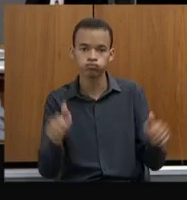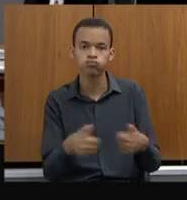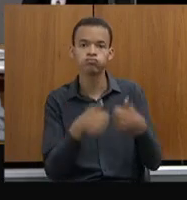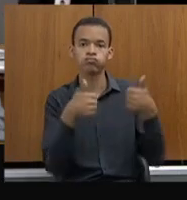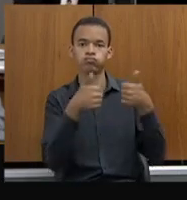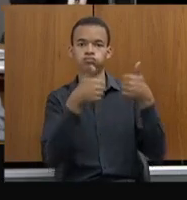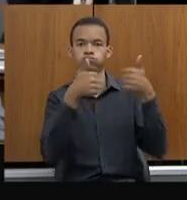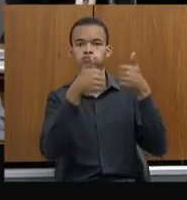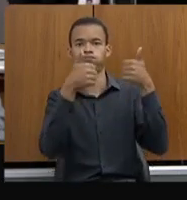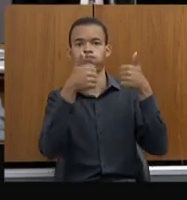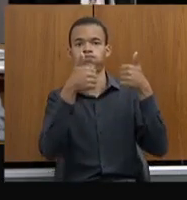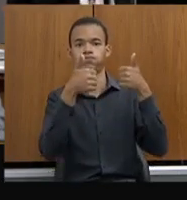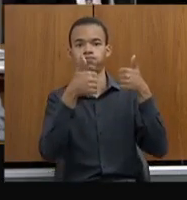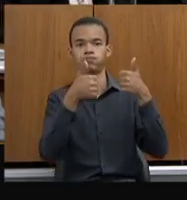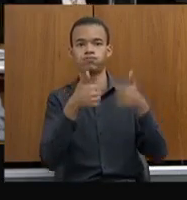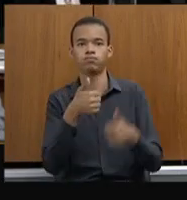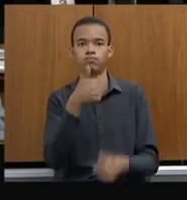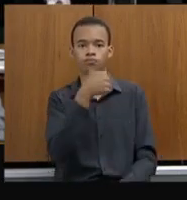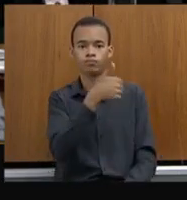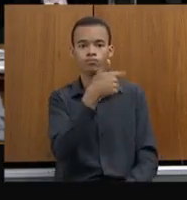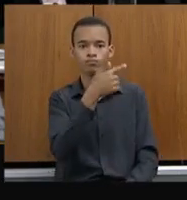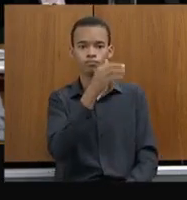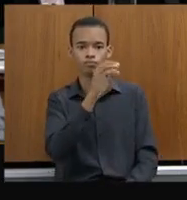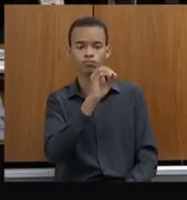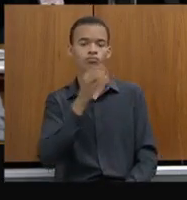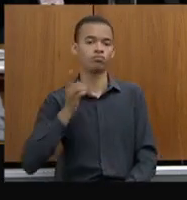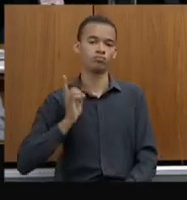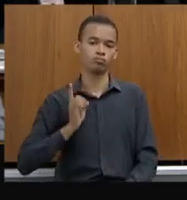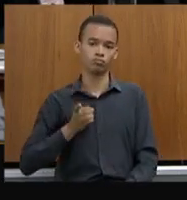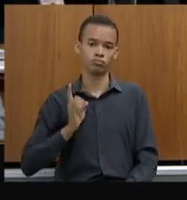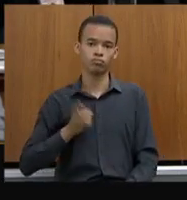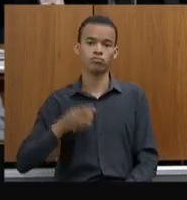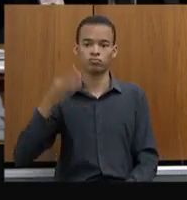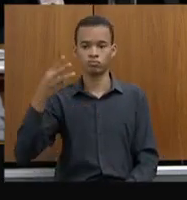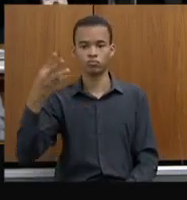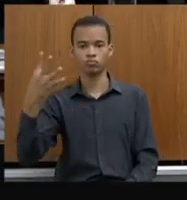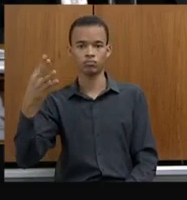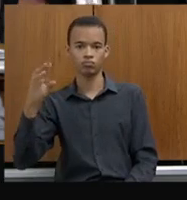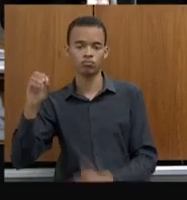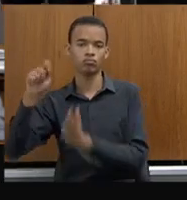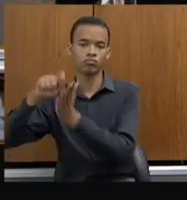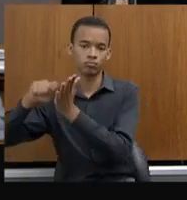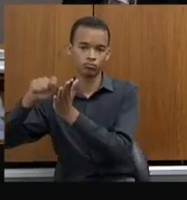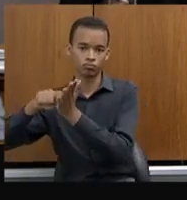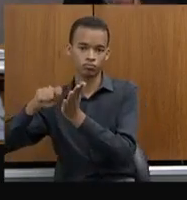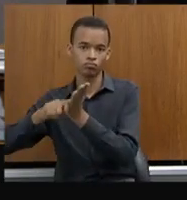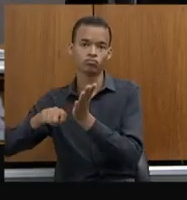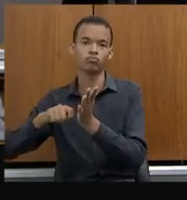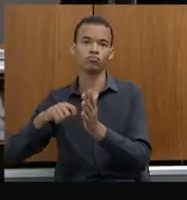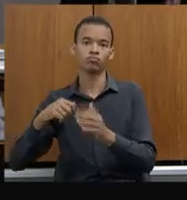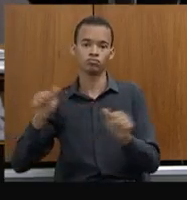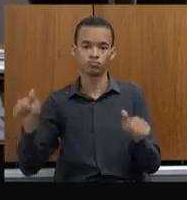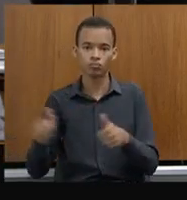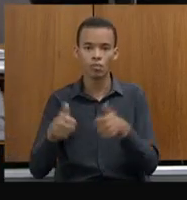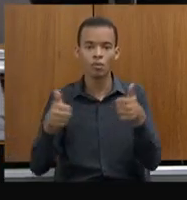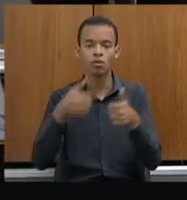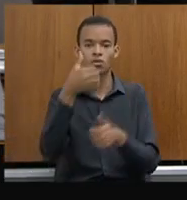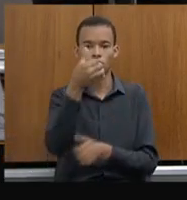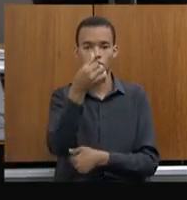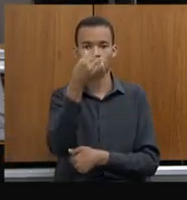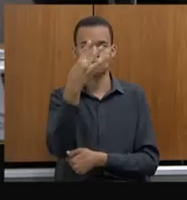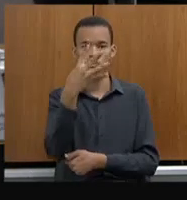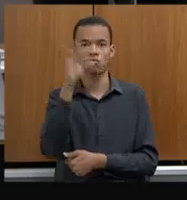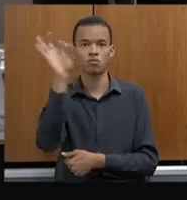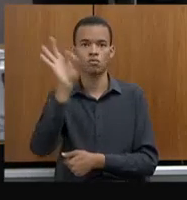e 340 escrivães, uma otimização de 64%. Pode seguir? agora,